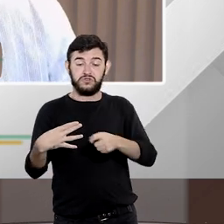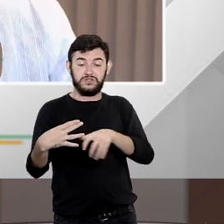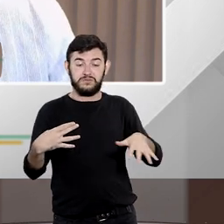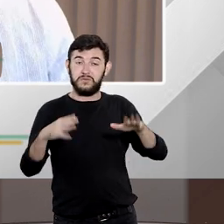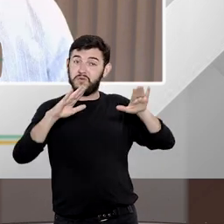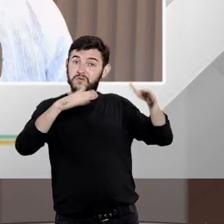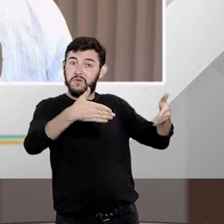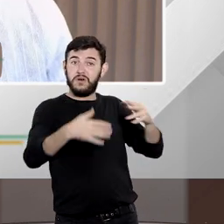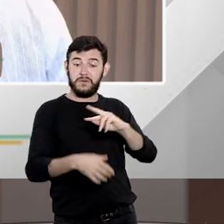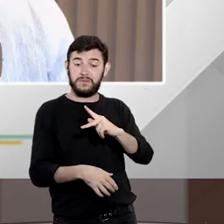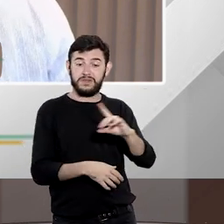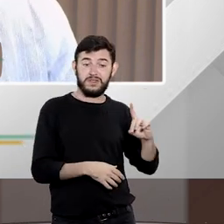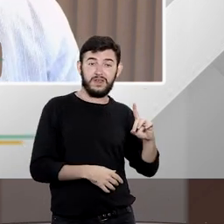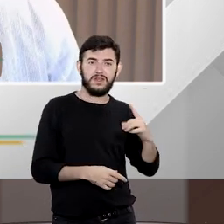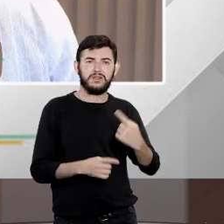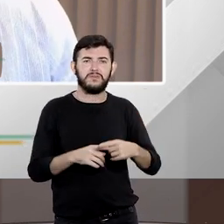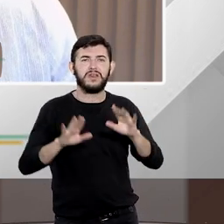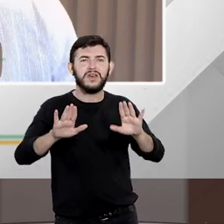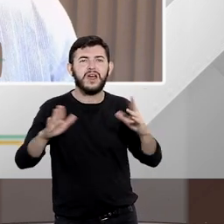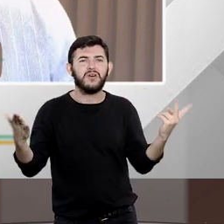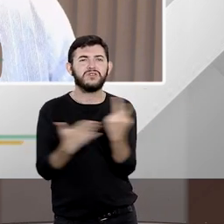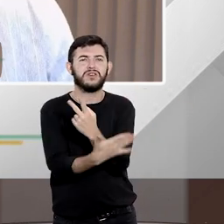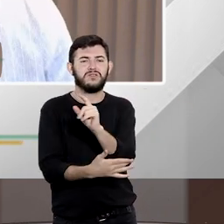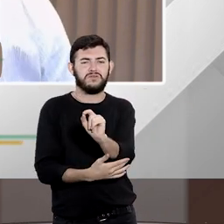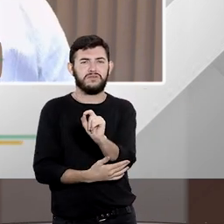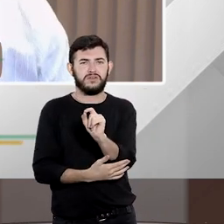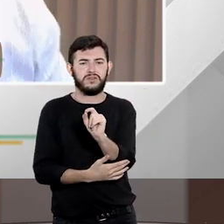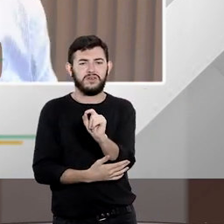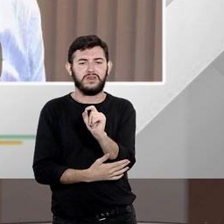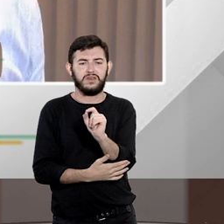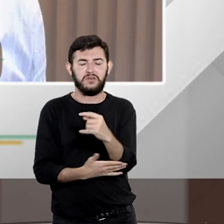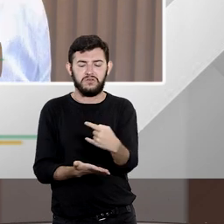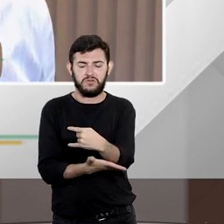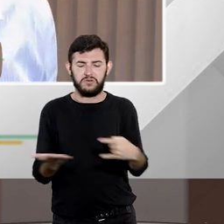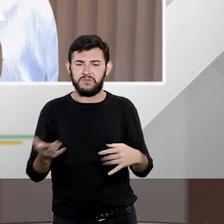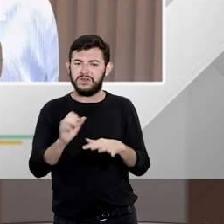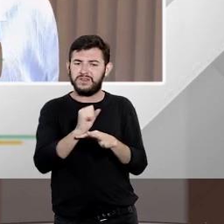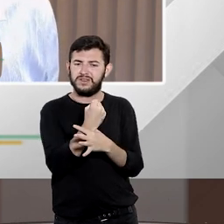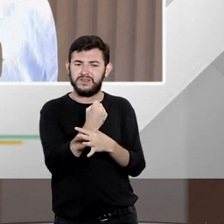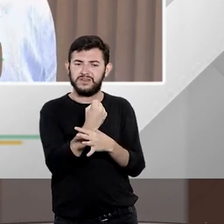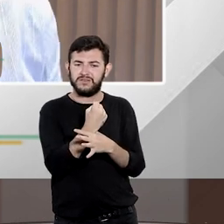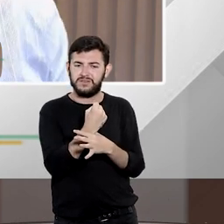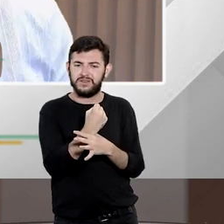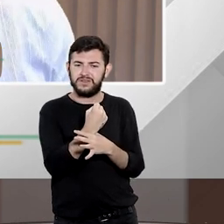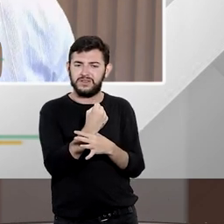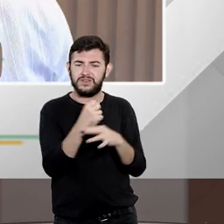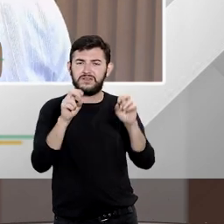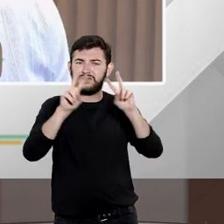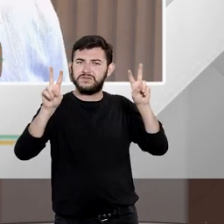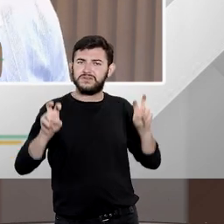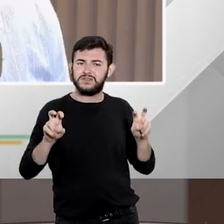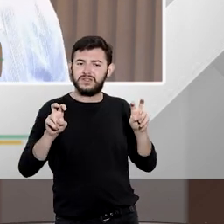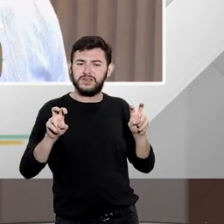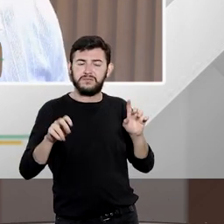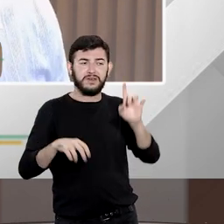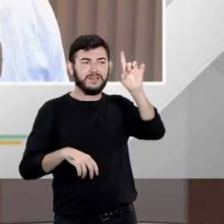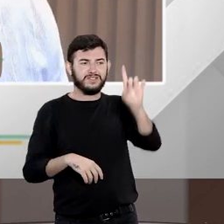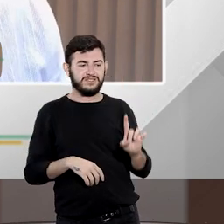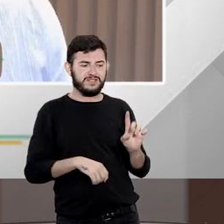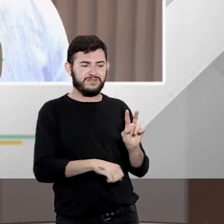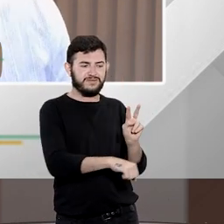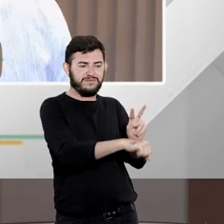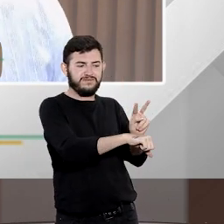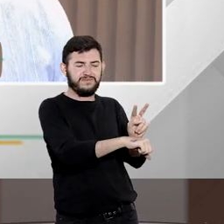mandado de segurança ele pode ser utilizado para garantia do direito e se o problema for na